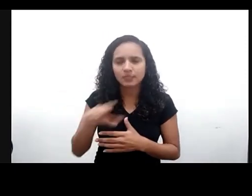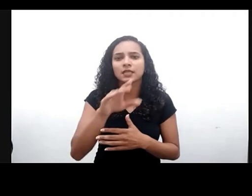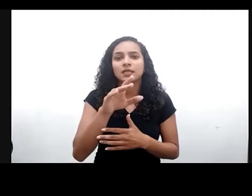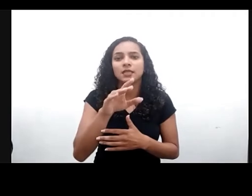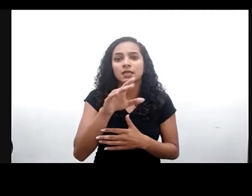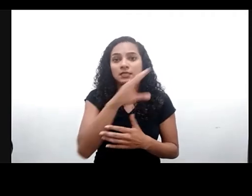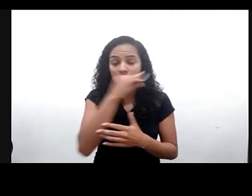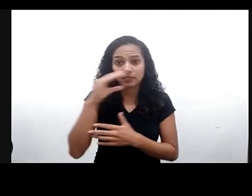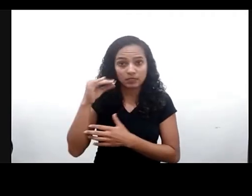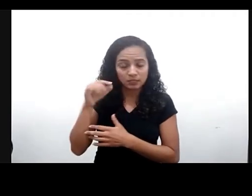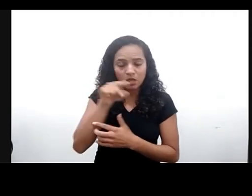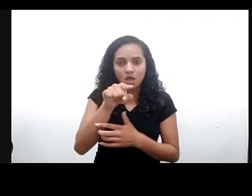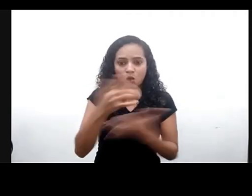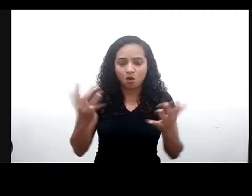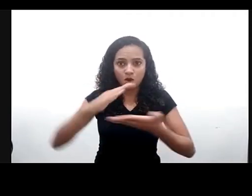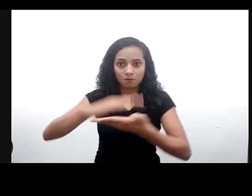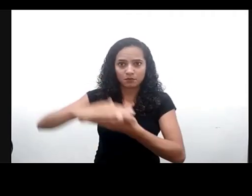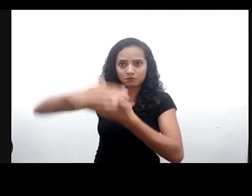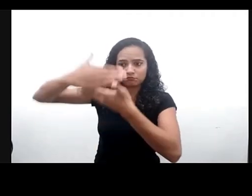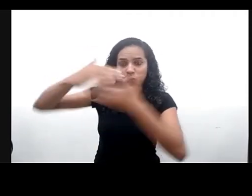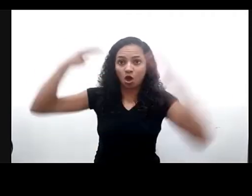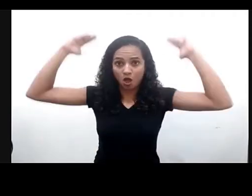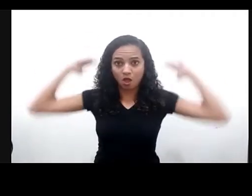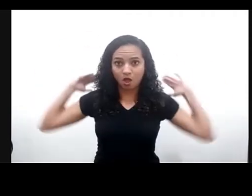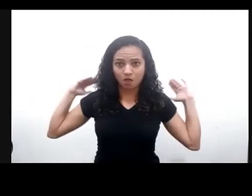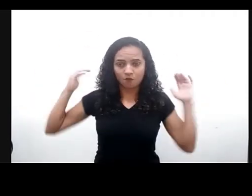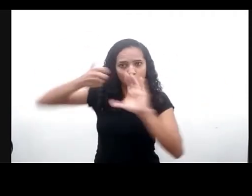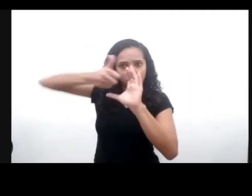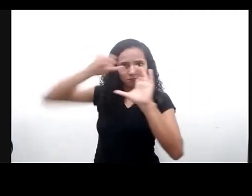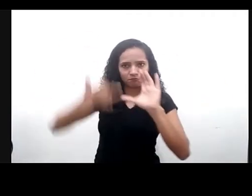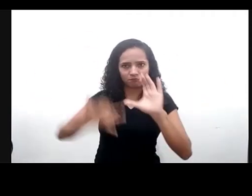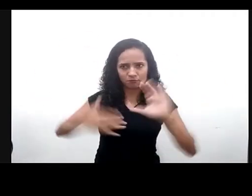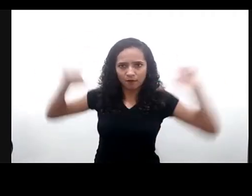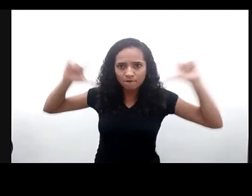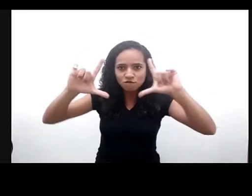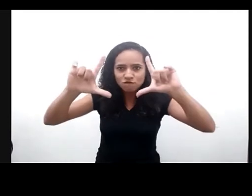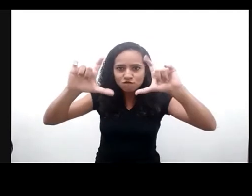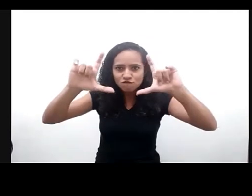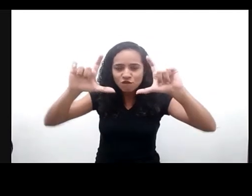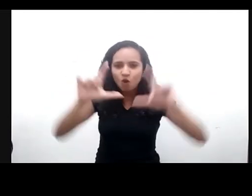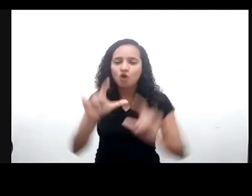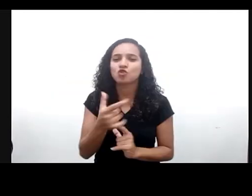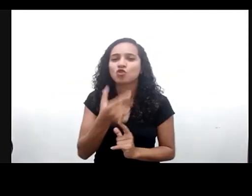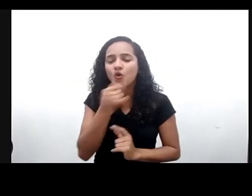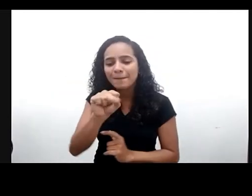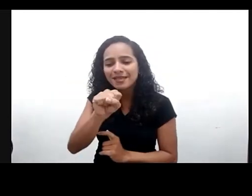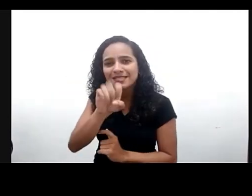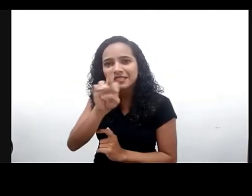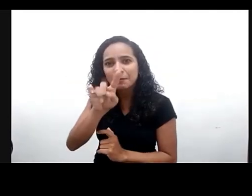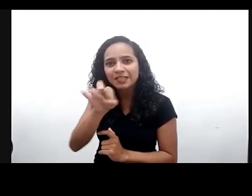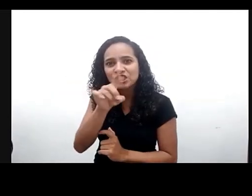Estou diante do meu computador, atrás de mim há um quadro com uma fotografia de Sebastião Salgado. Obrigado